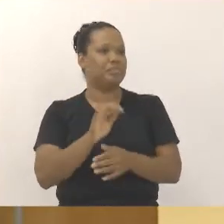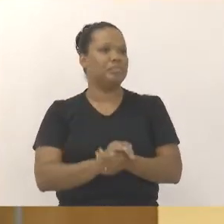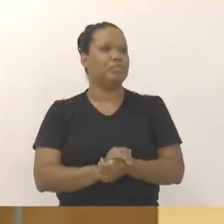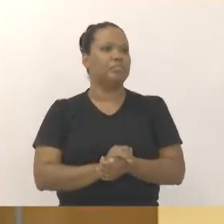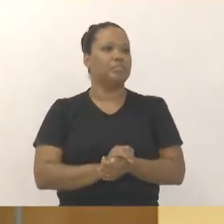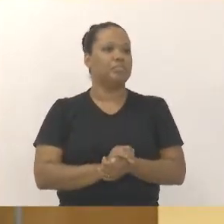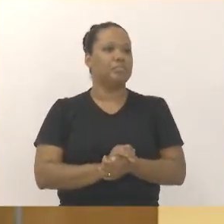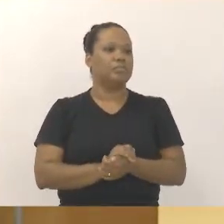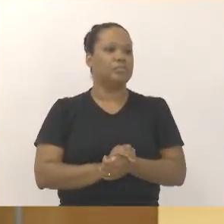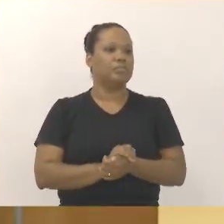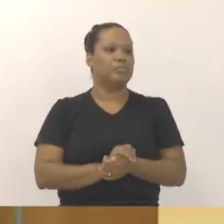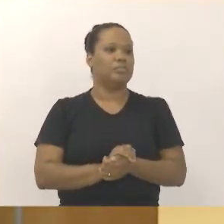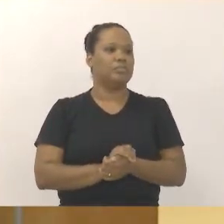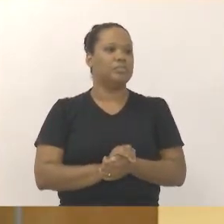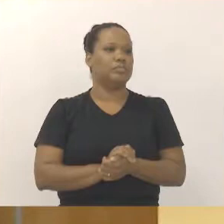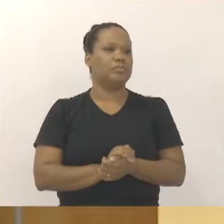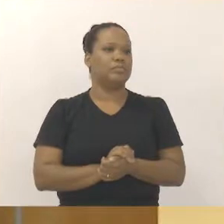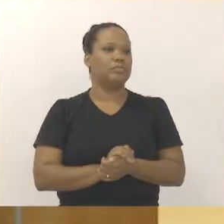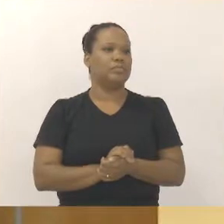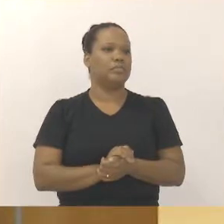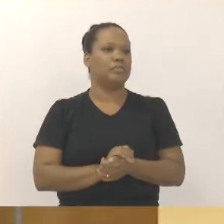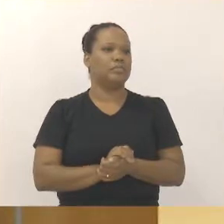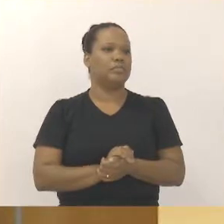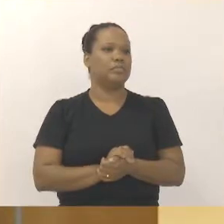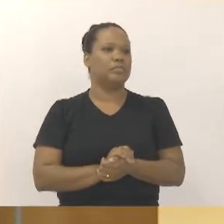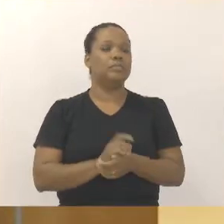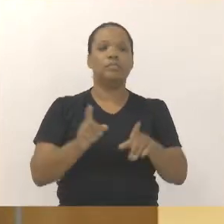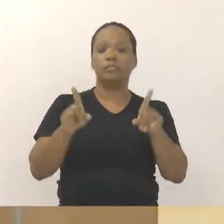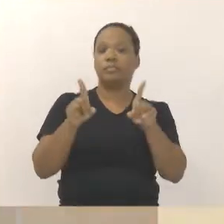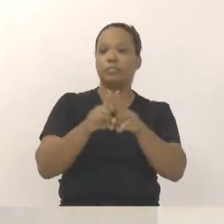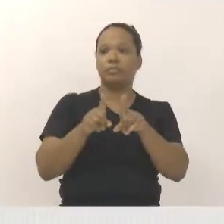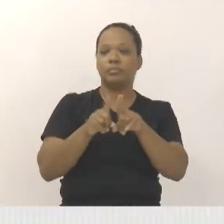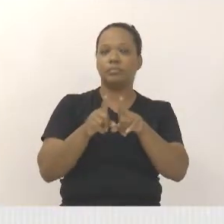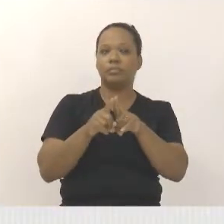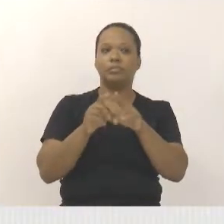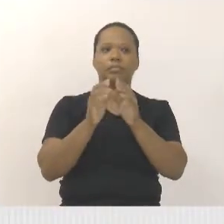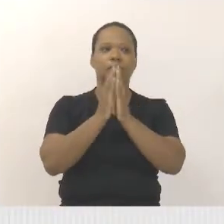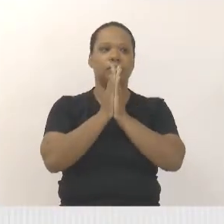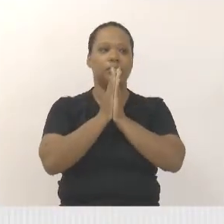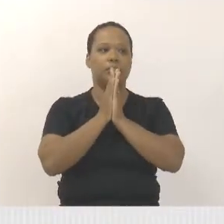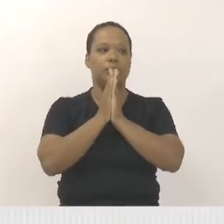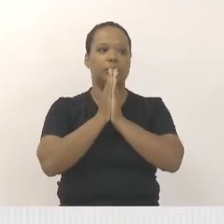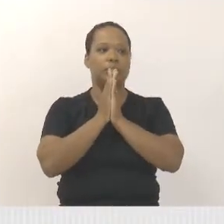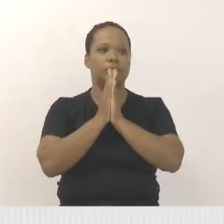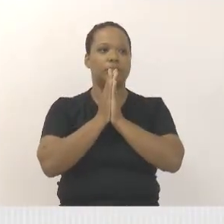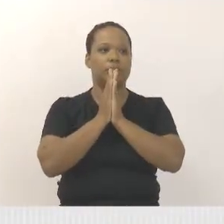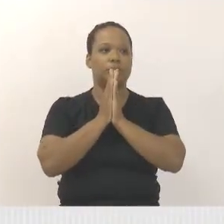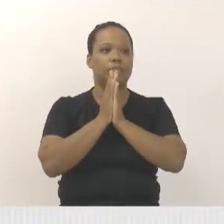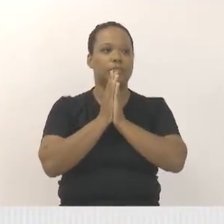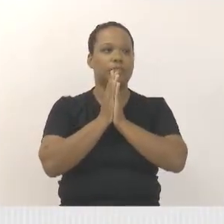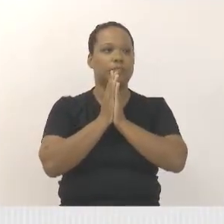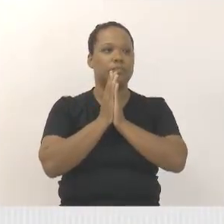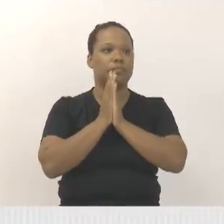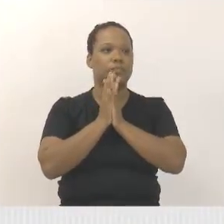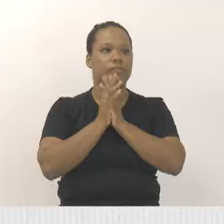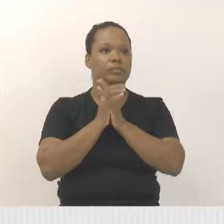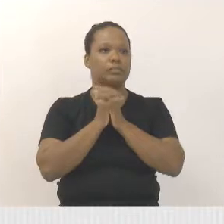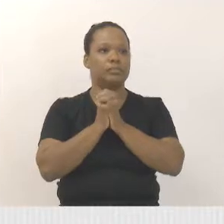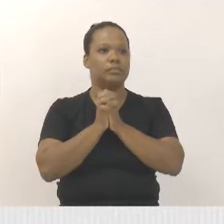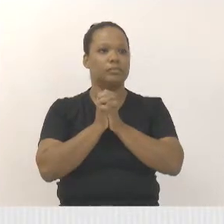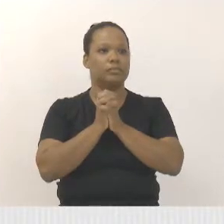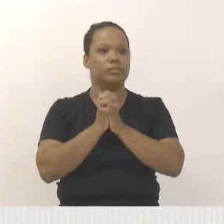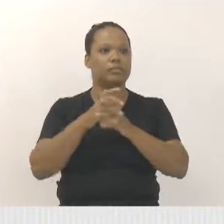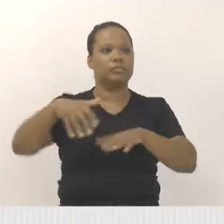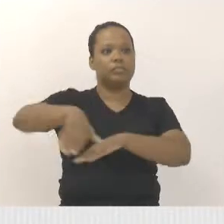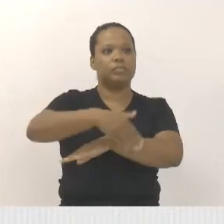Também não poderia deixar de comentar aqui também com relação à implantação de drenagens que está sendo feita ali no entorno da